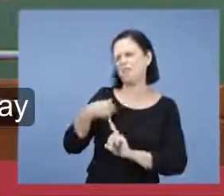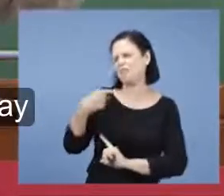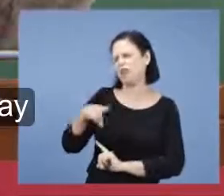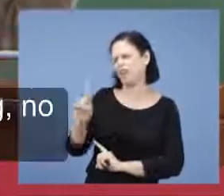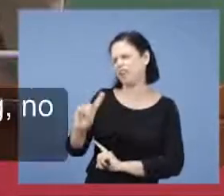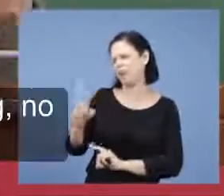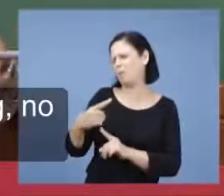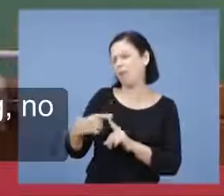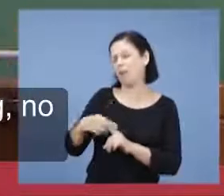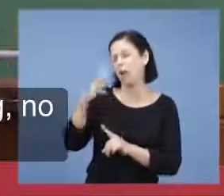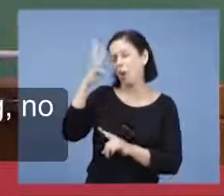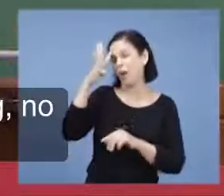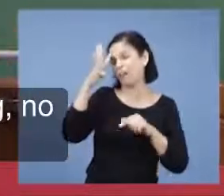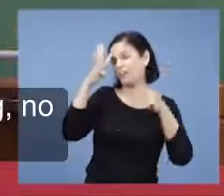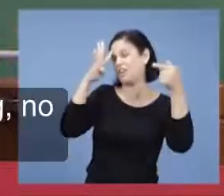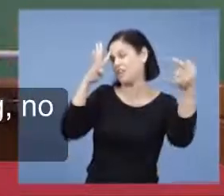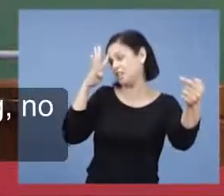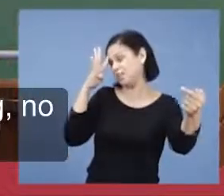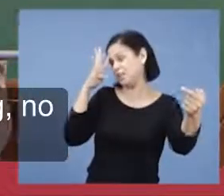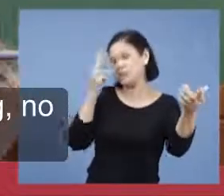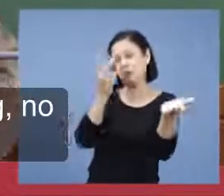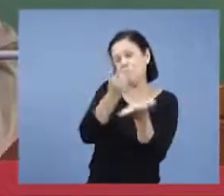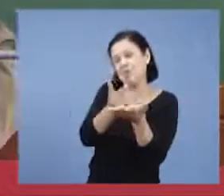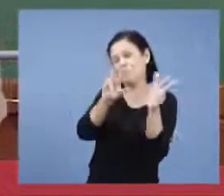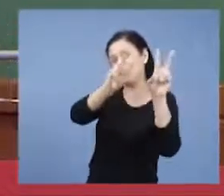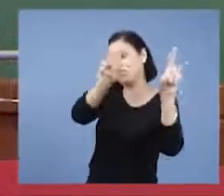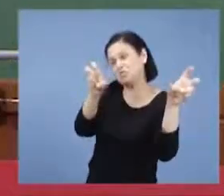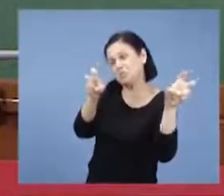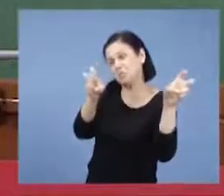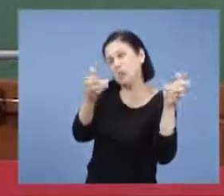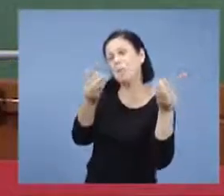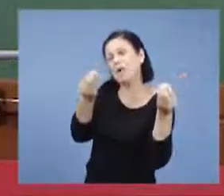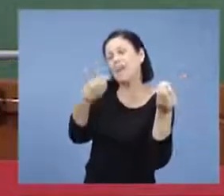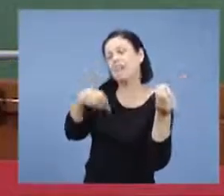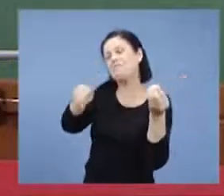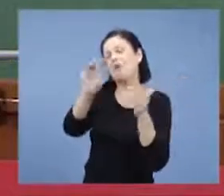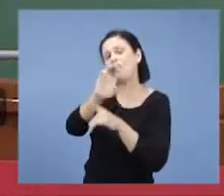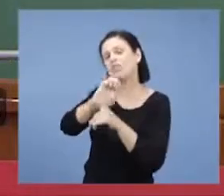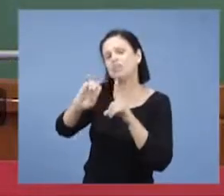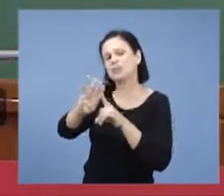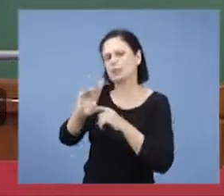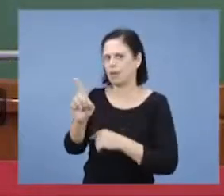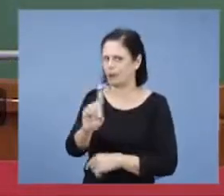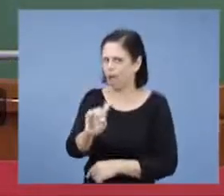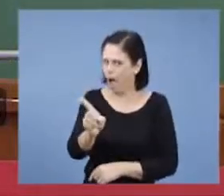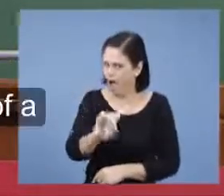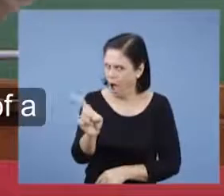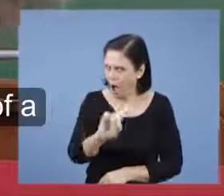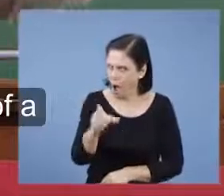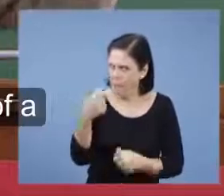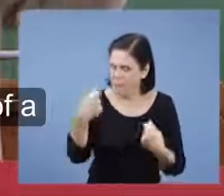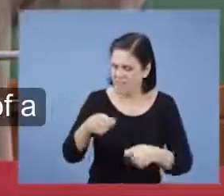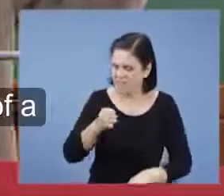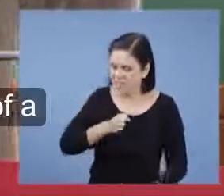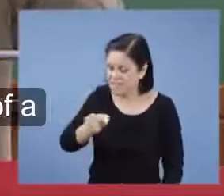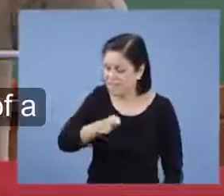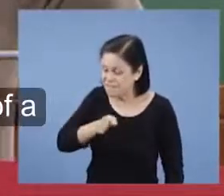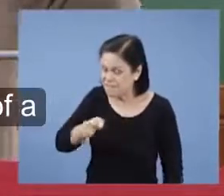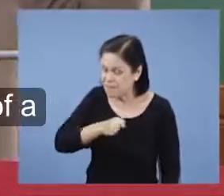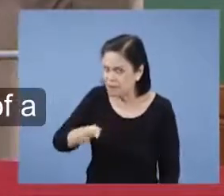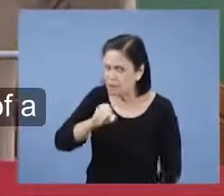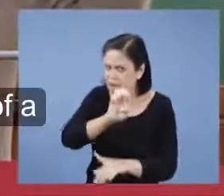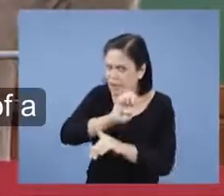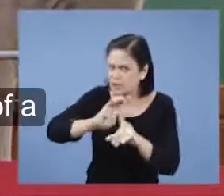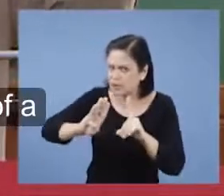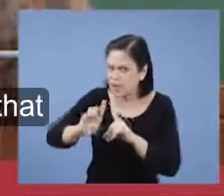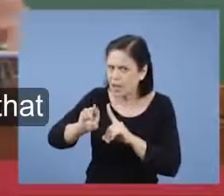na quarta-feira tem o assunto. Não existe isso, não senhora. Quando você assiste à Escola Bíblia Dominical, é para chegar na quarta-feira,